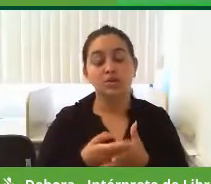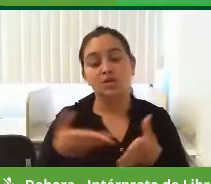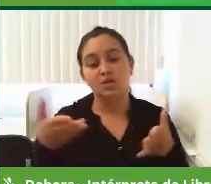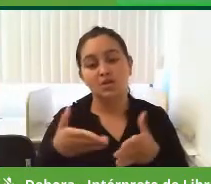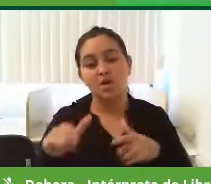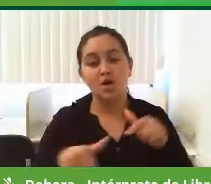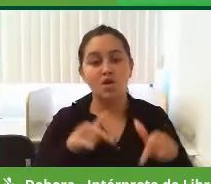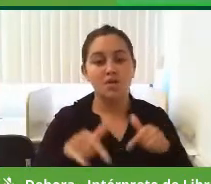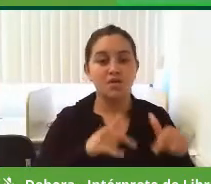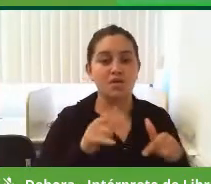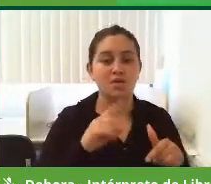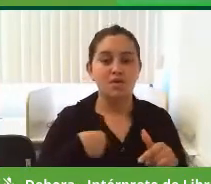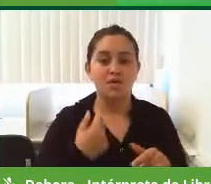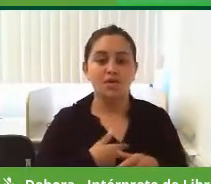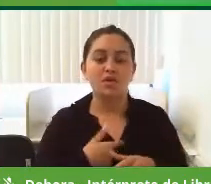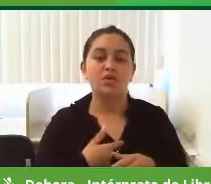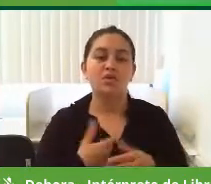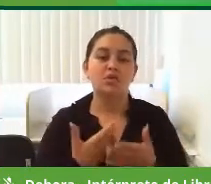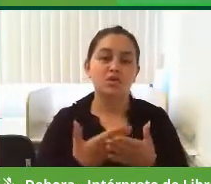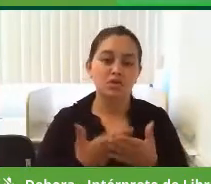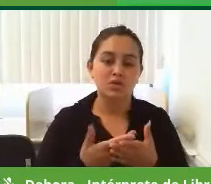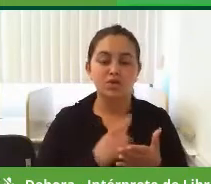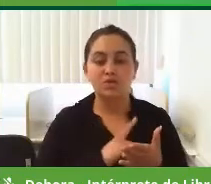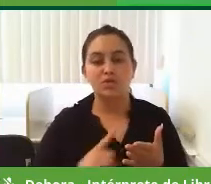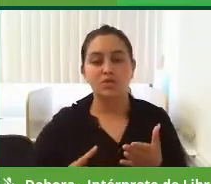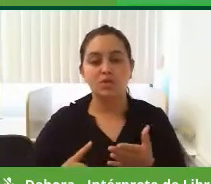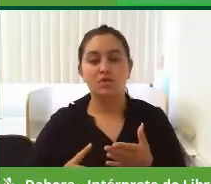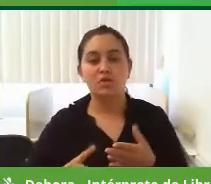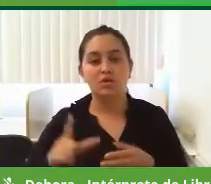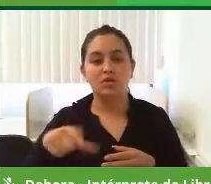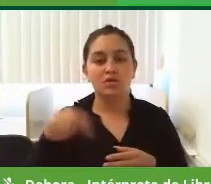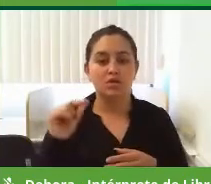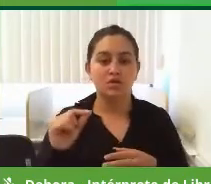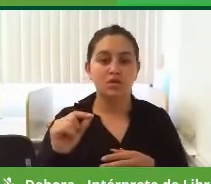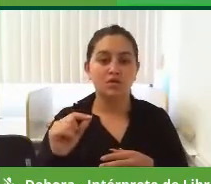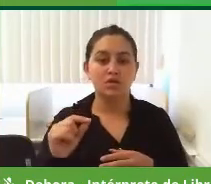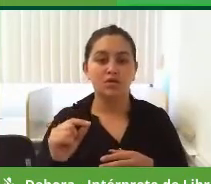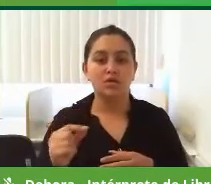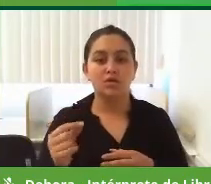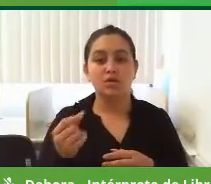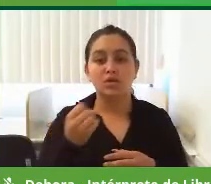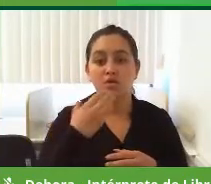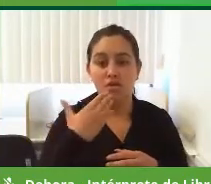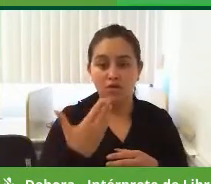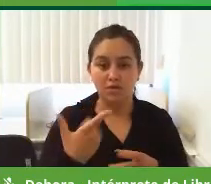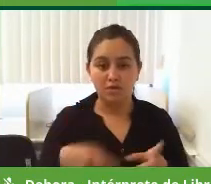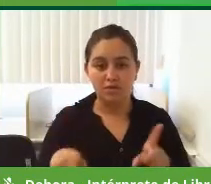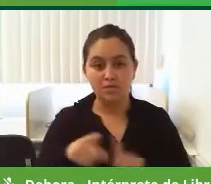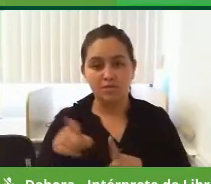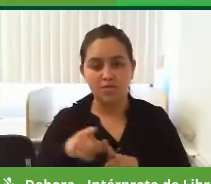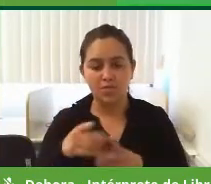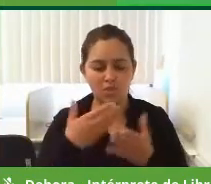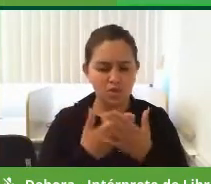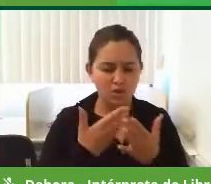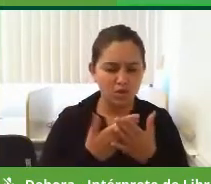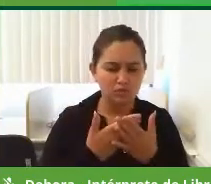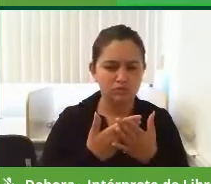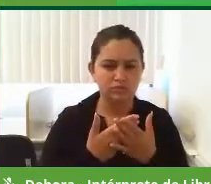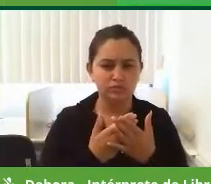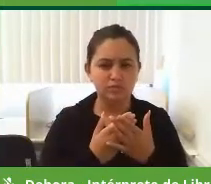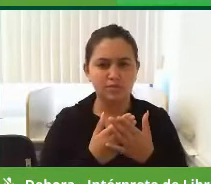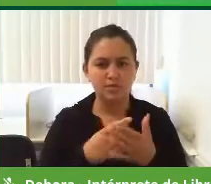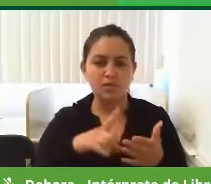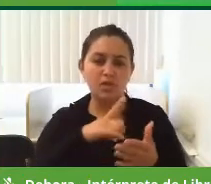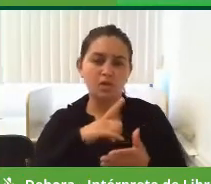trabalhando com o nosso plano de governo, nós estamos definindo algumas metas e estamos também analisando que nós temos